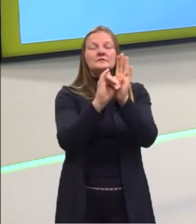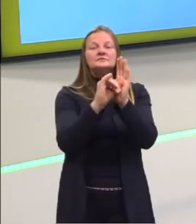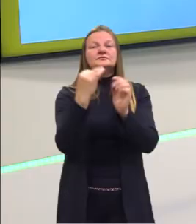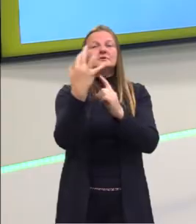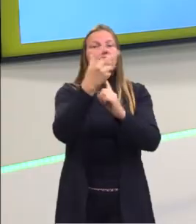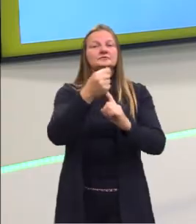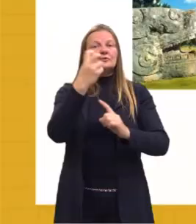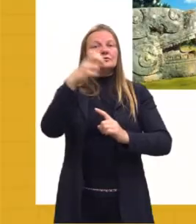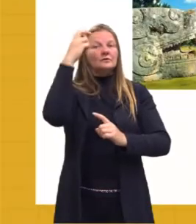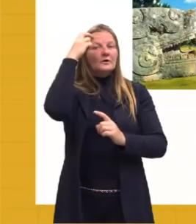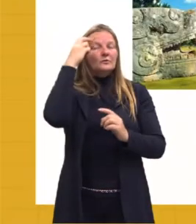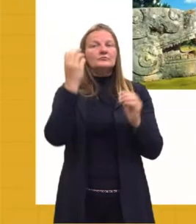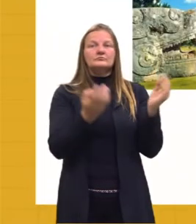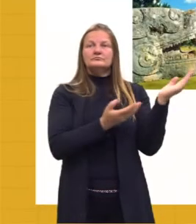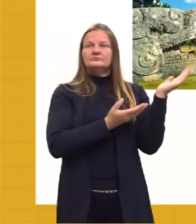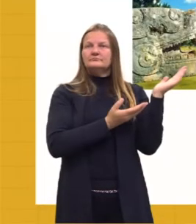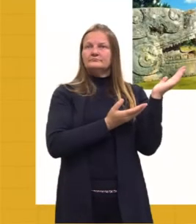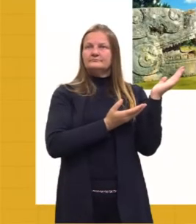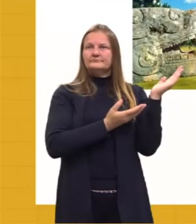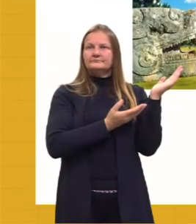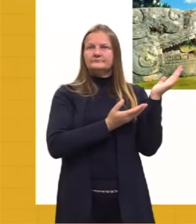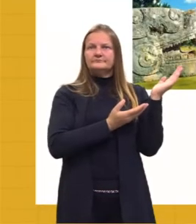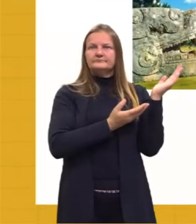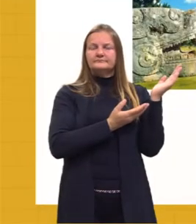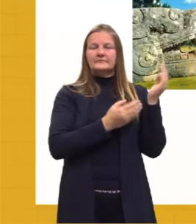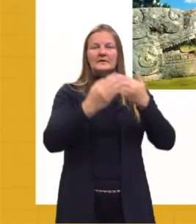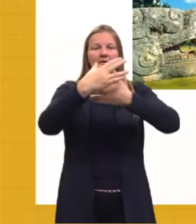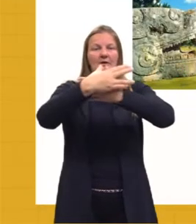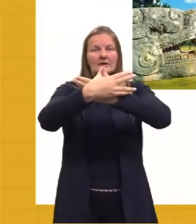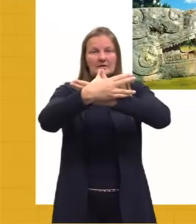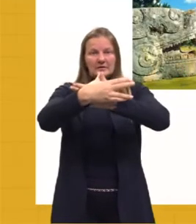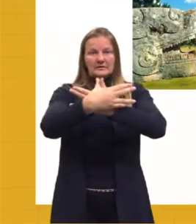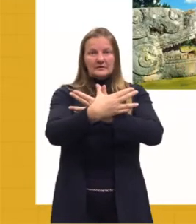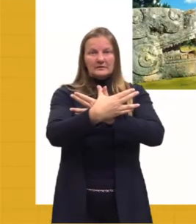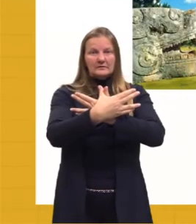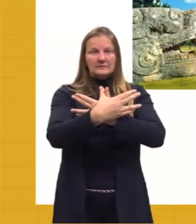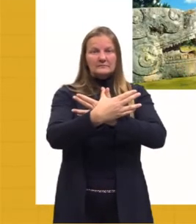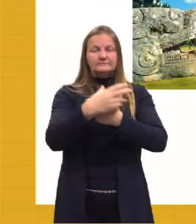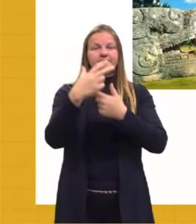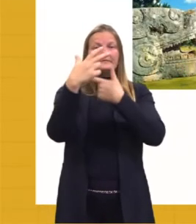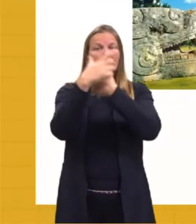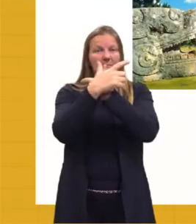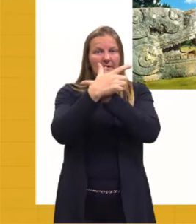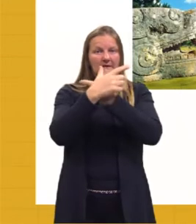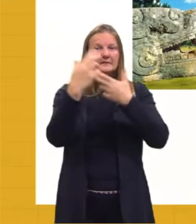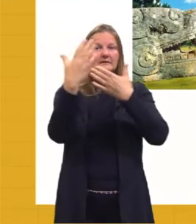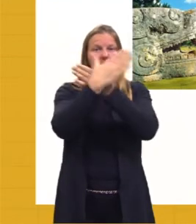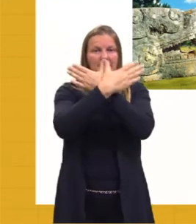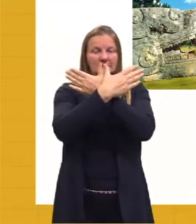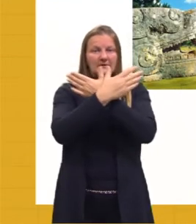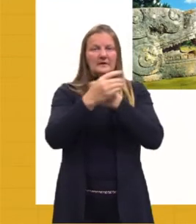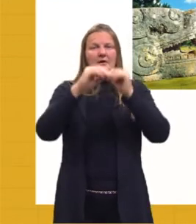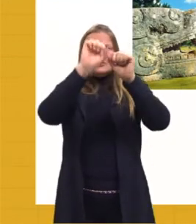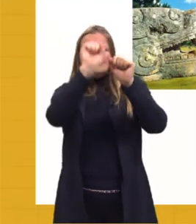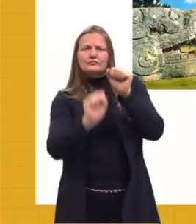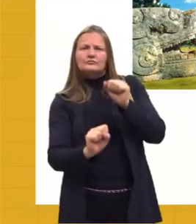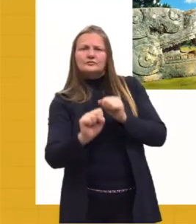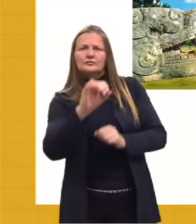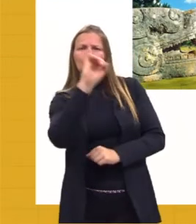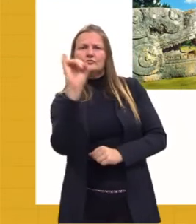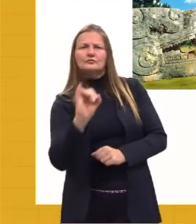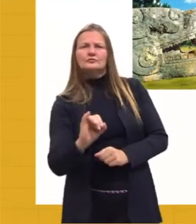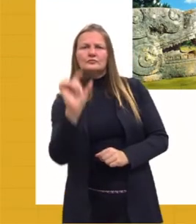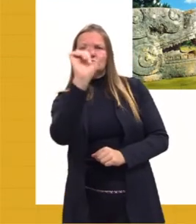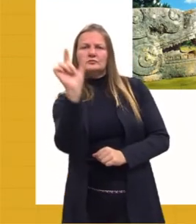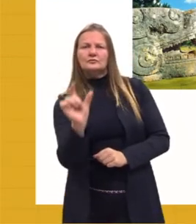entender aqui, destacando a civilização inca, maia e asteca. Lá na parte sul, na região da península